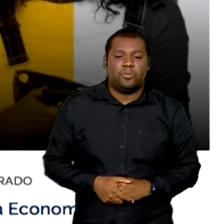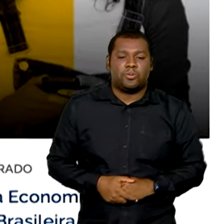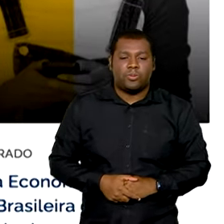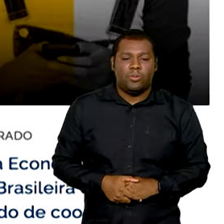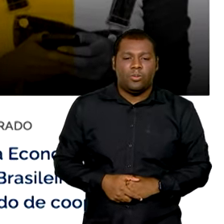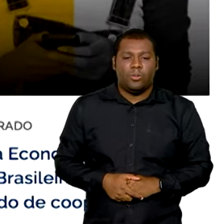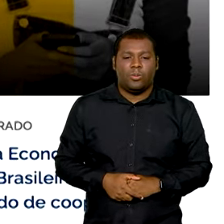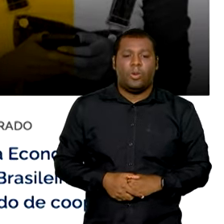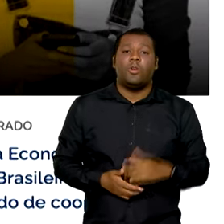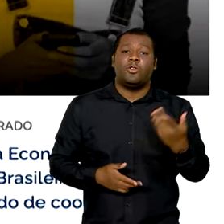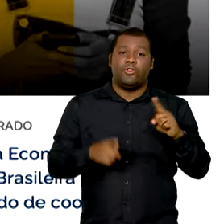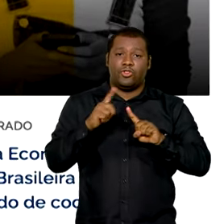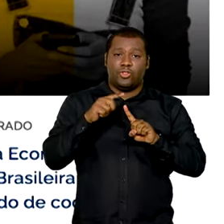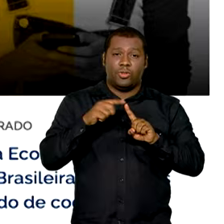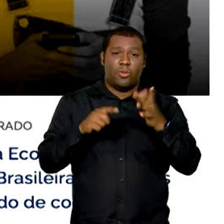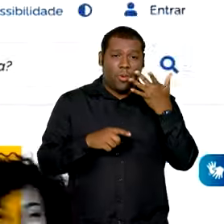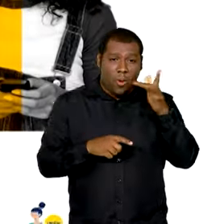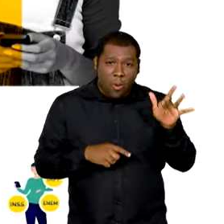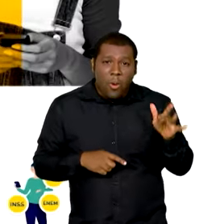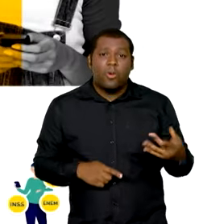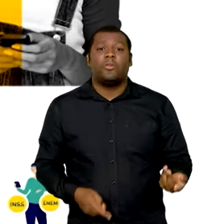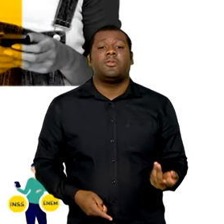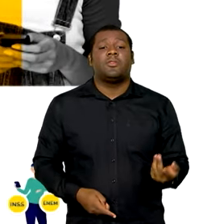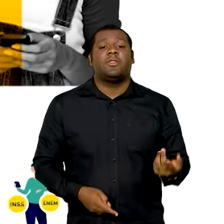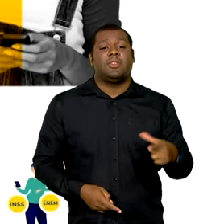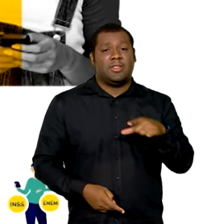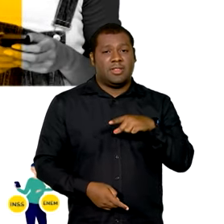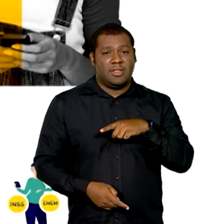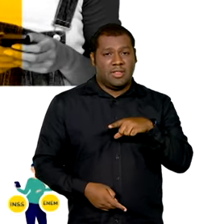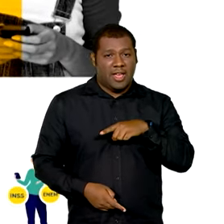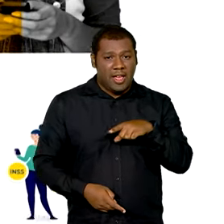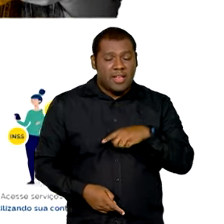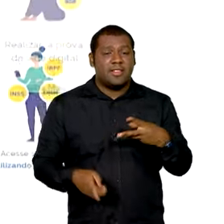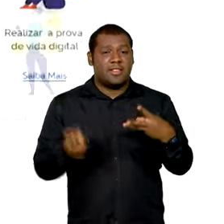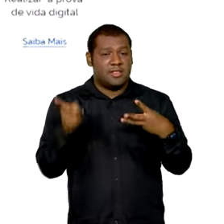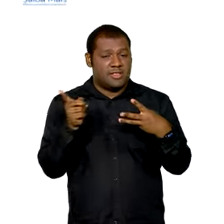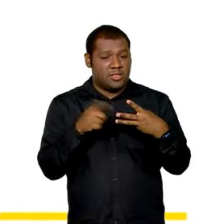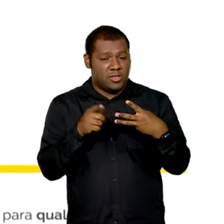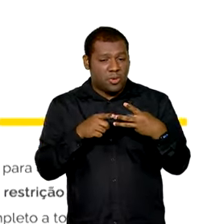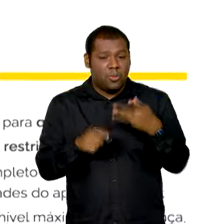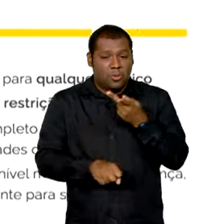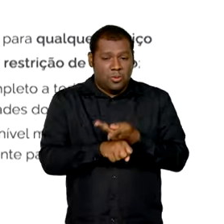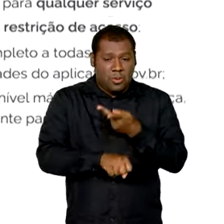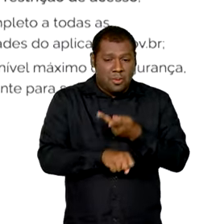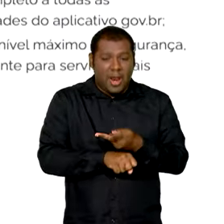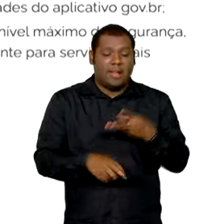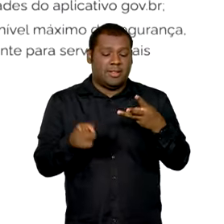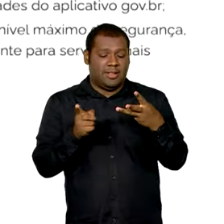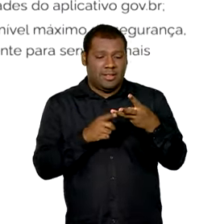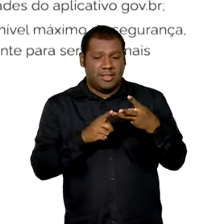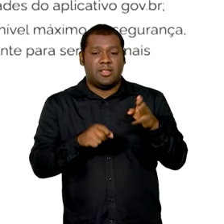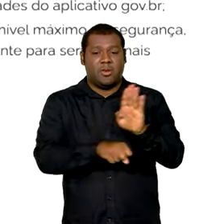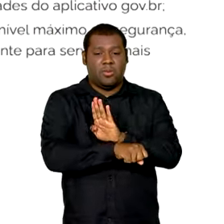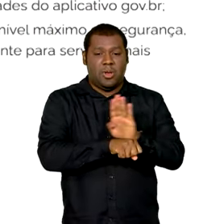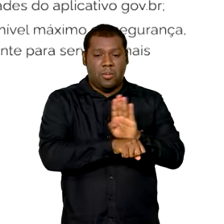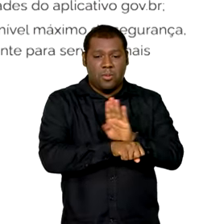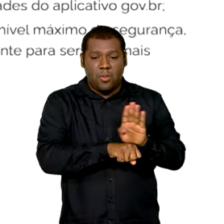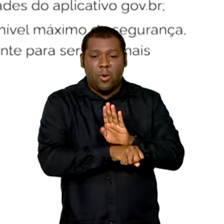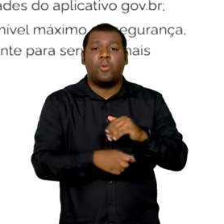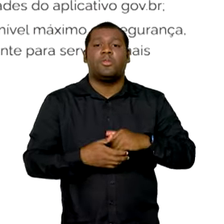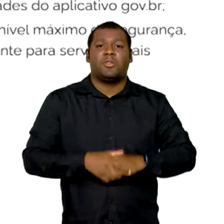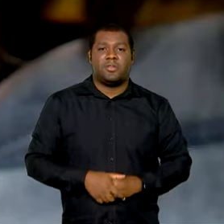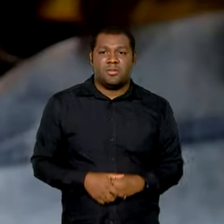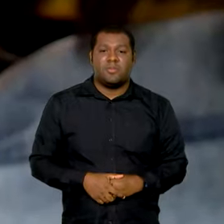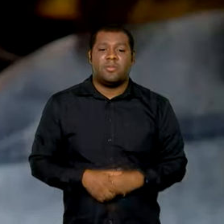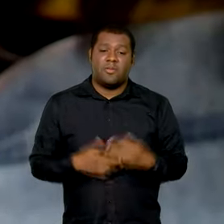Além do nível ouro, a conta gov.br tem outros dois níveis de segurança, o bronze e o prata. A classificação